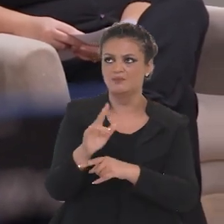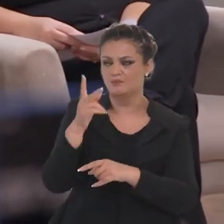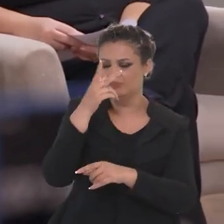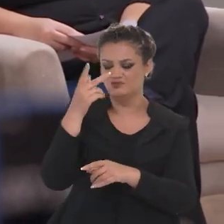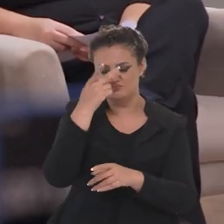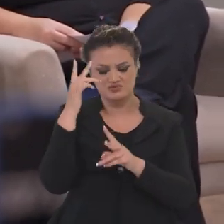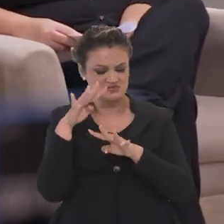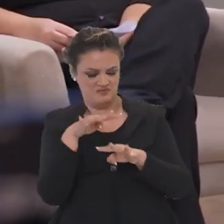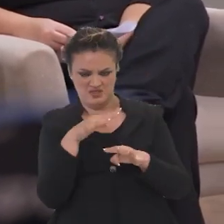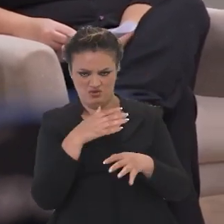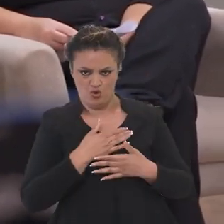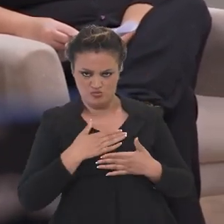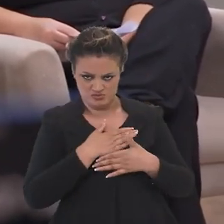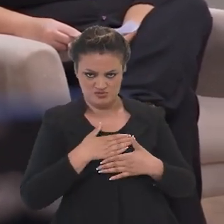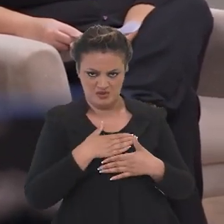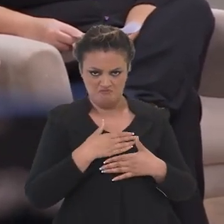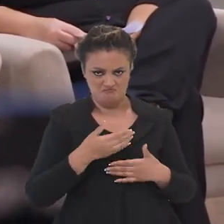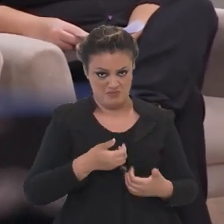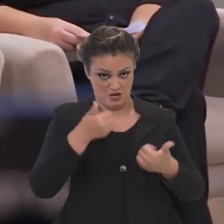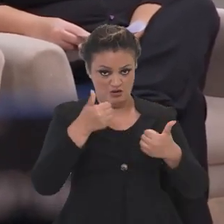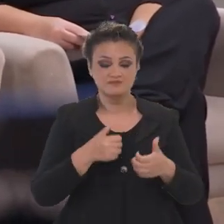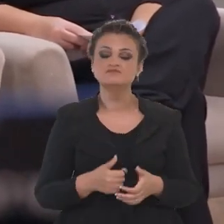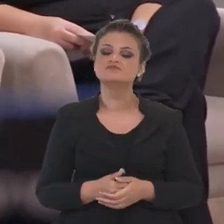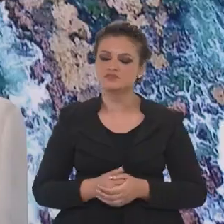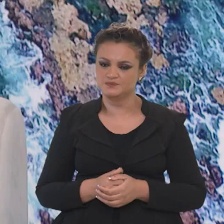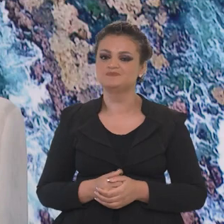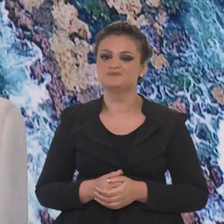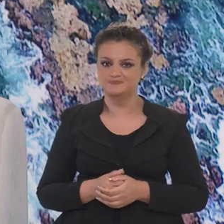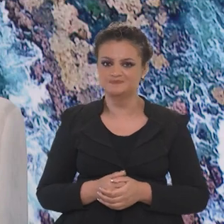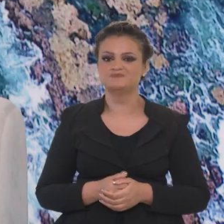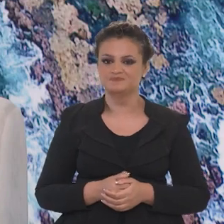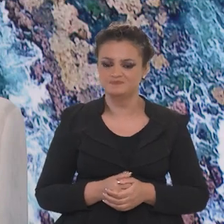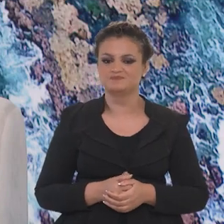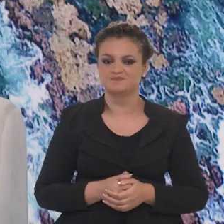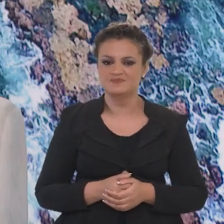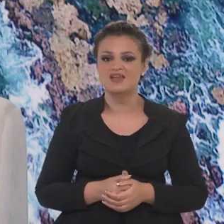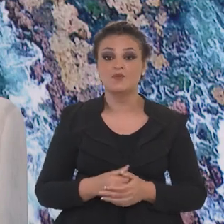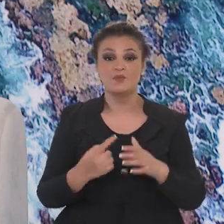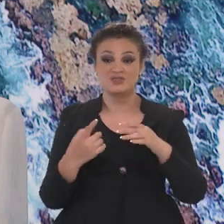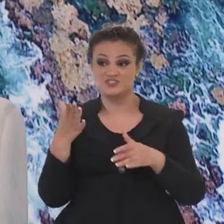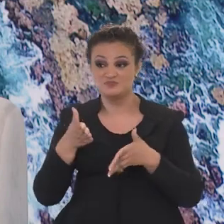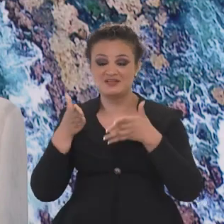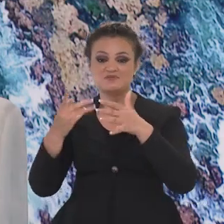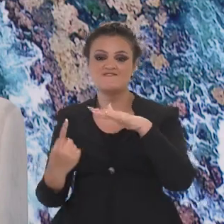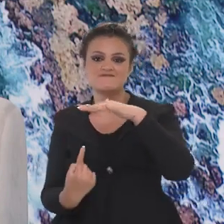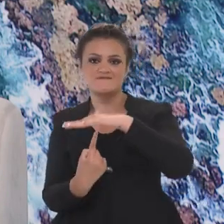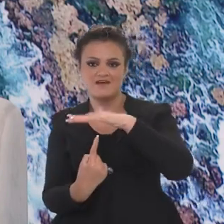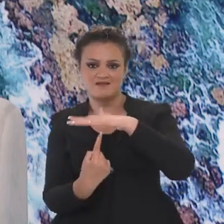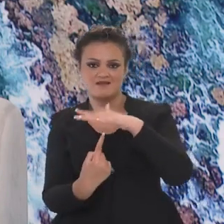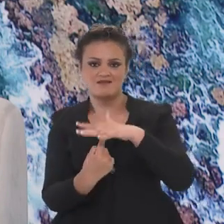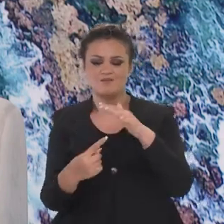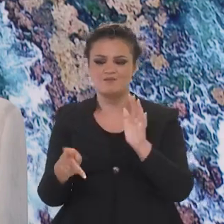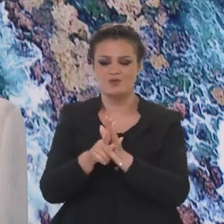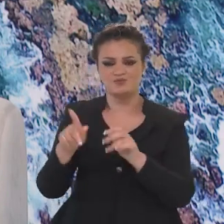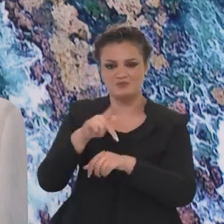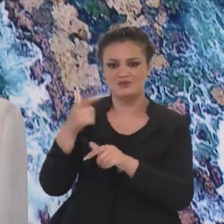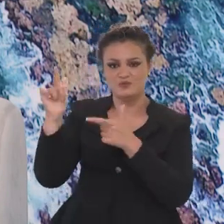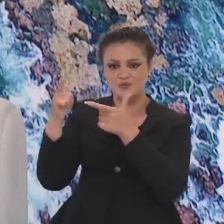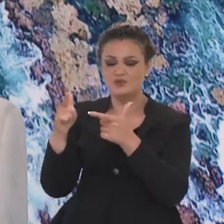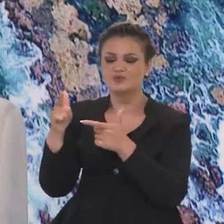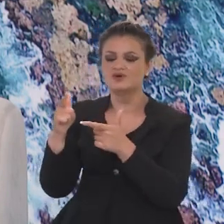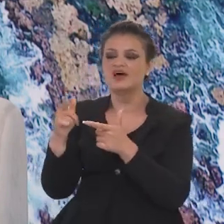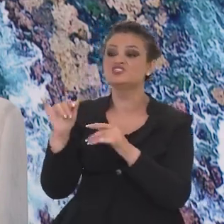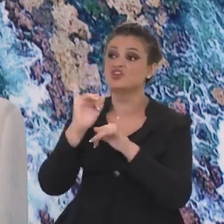projeção do Brasil para o exterior? Muito, Paulo. Eu acho que quando a gente participa de alguma feira internacional, e a gente tem feito algumas,